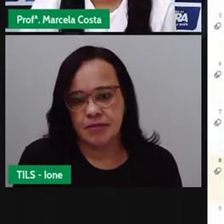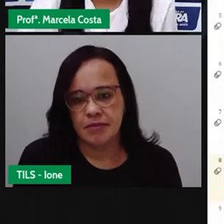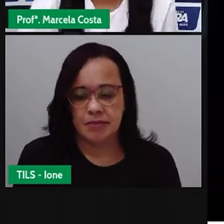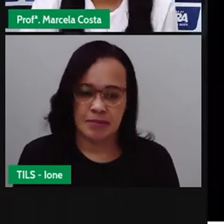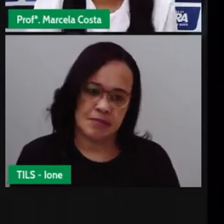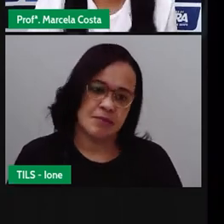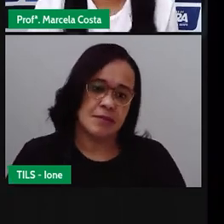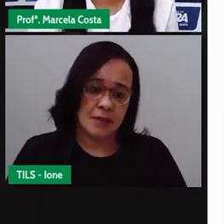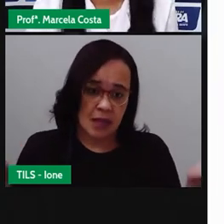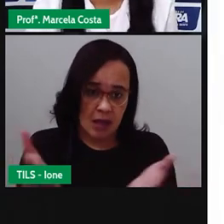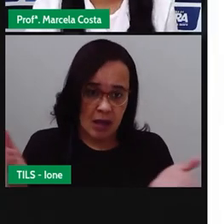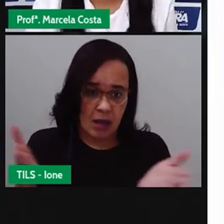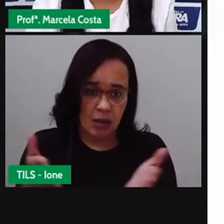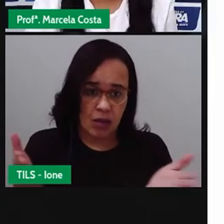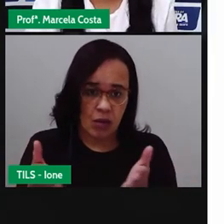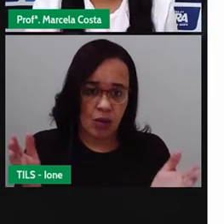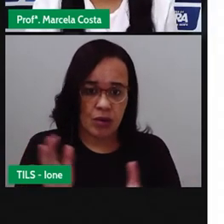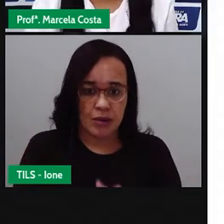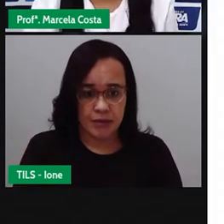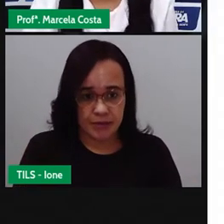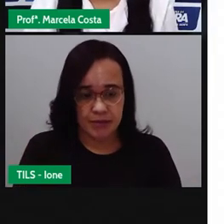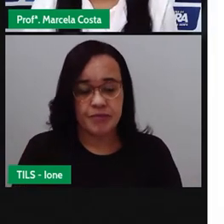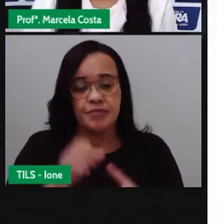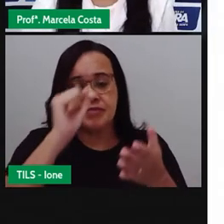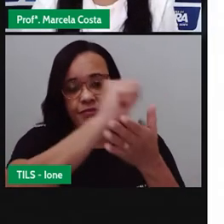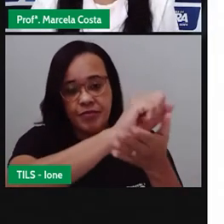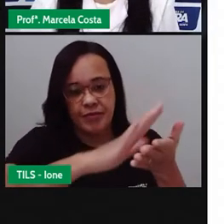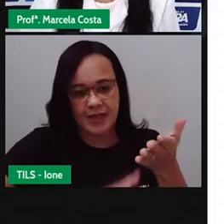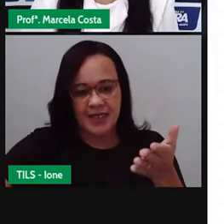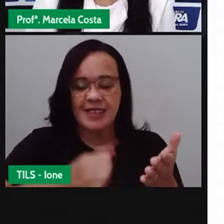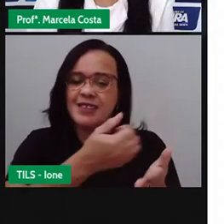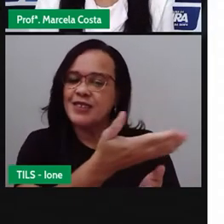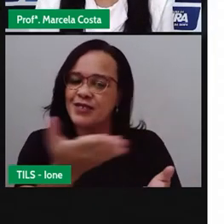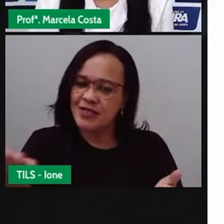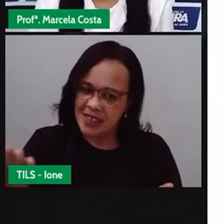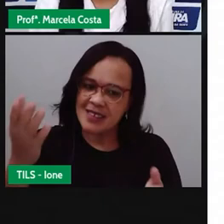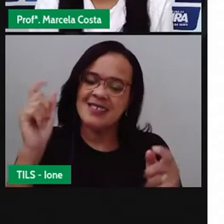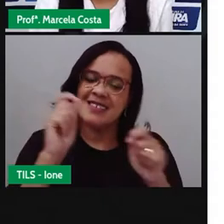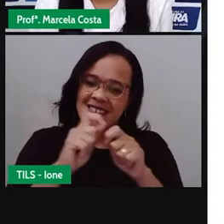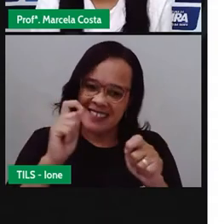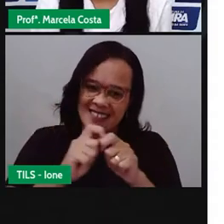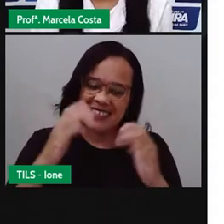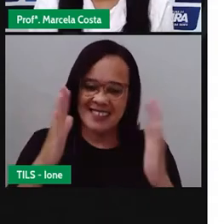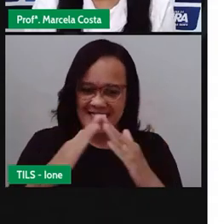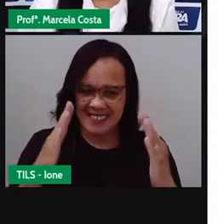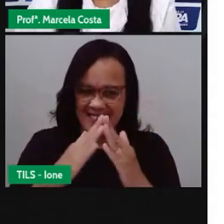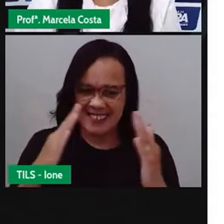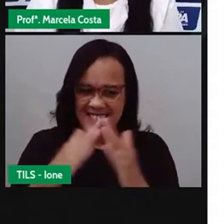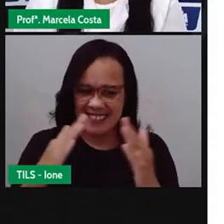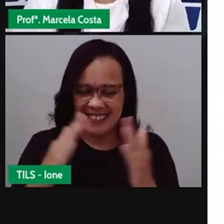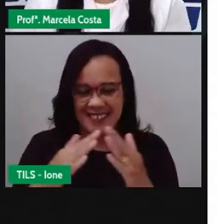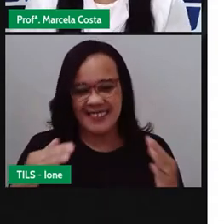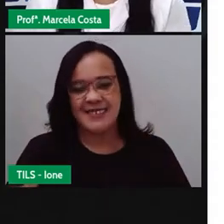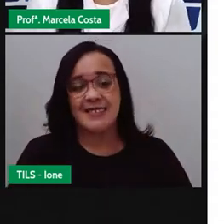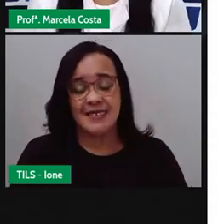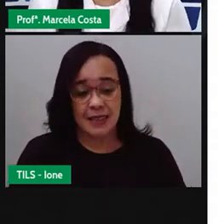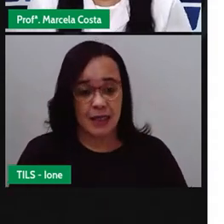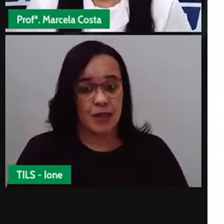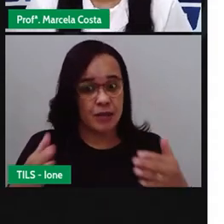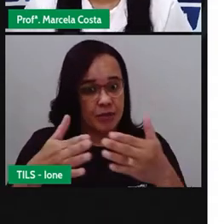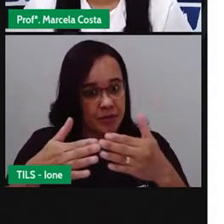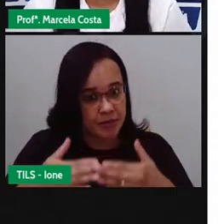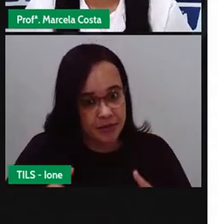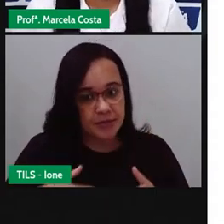agora, agora, eu tenho uma atividade aí para vocês, fazer em casa. Vou pedir